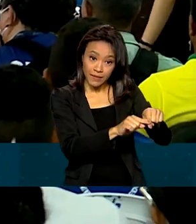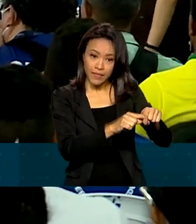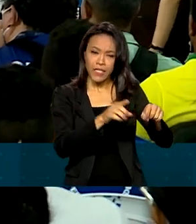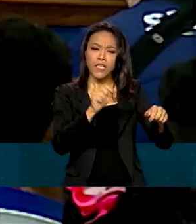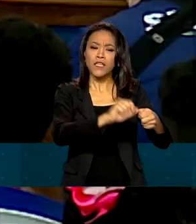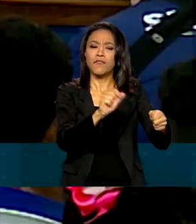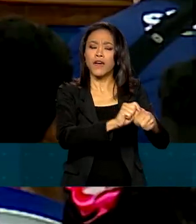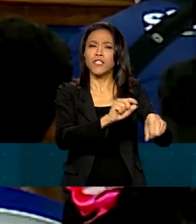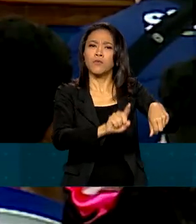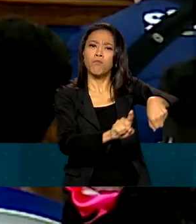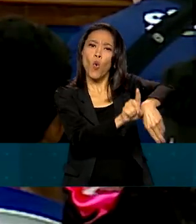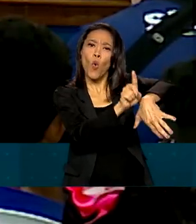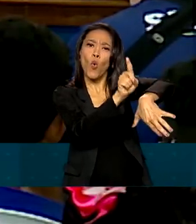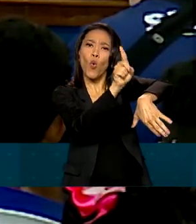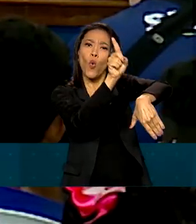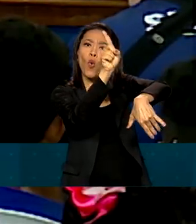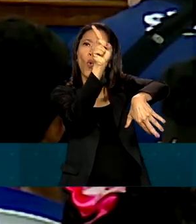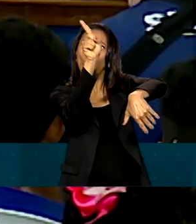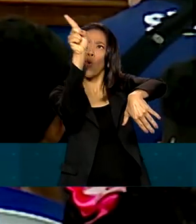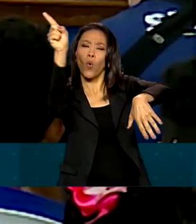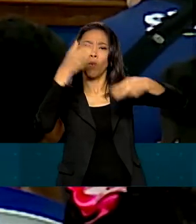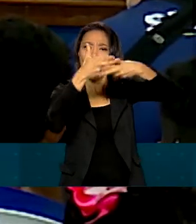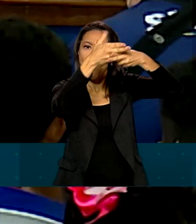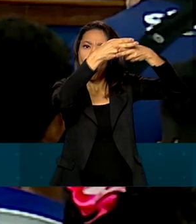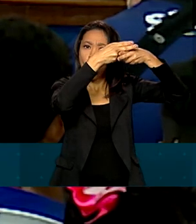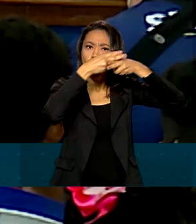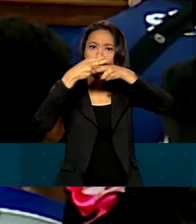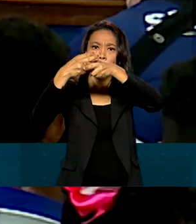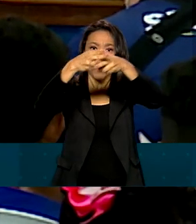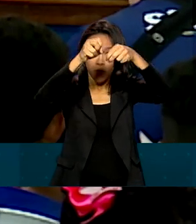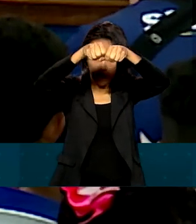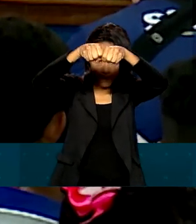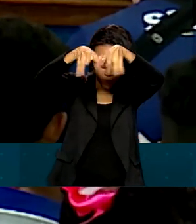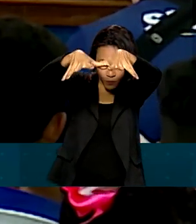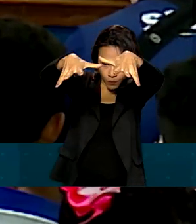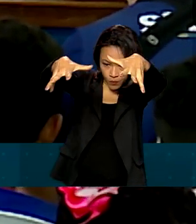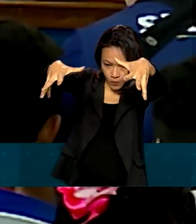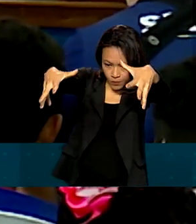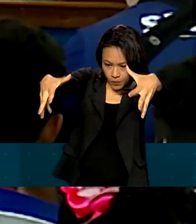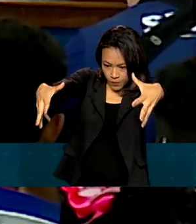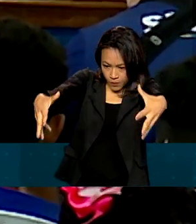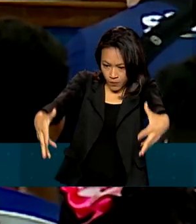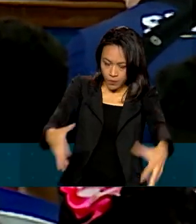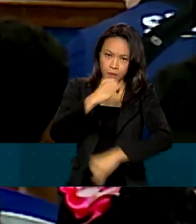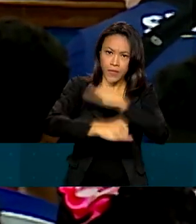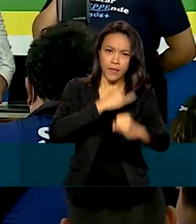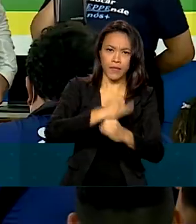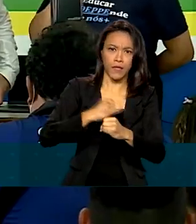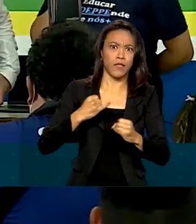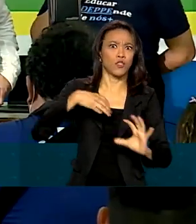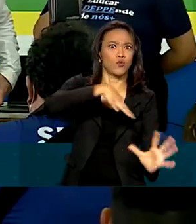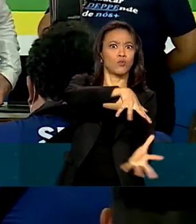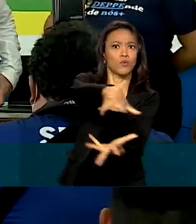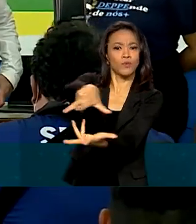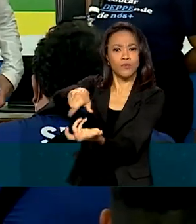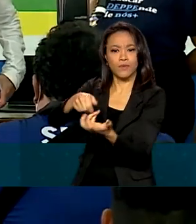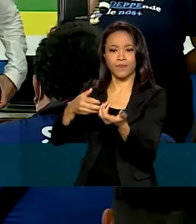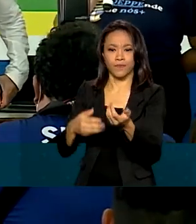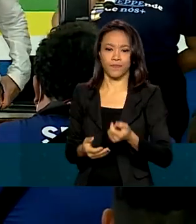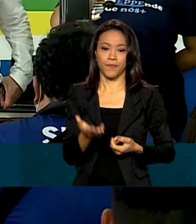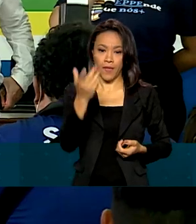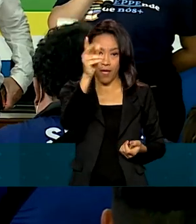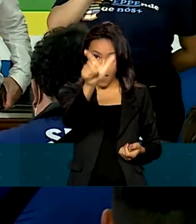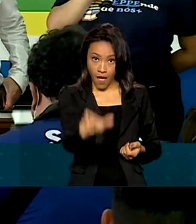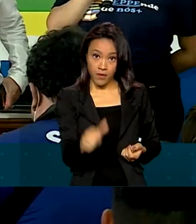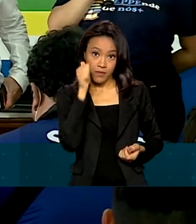foguetes que leva para o espaço satélites capazes de enviar sinal de internet para quase todos os cantos do mundo. A